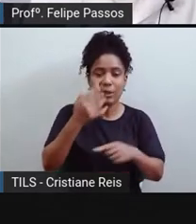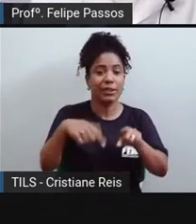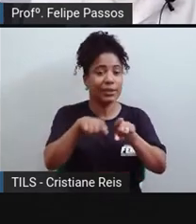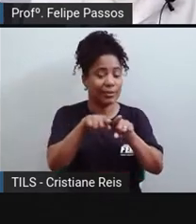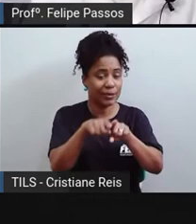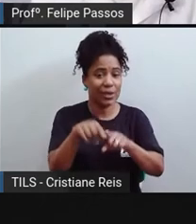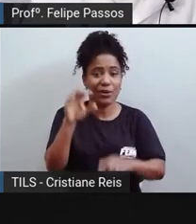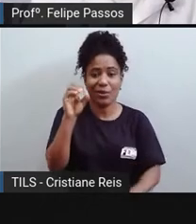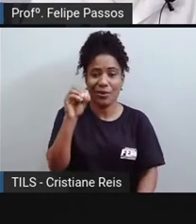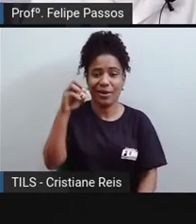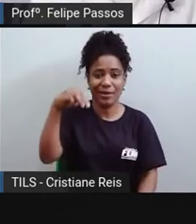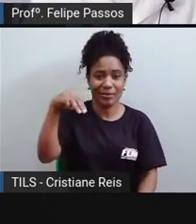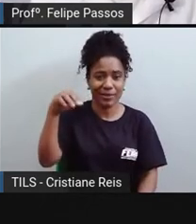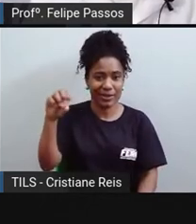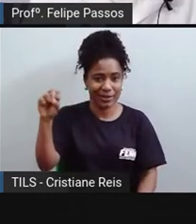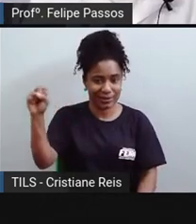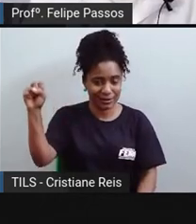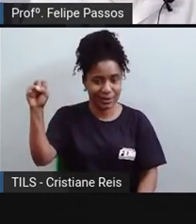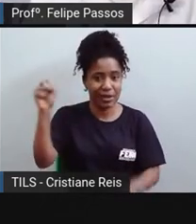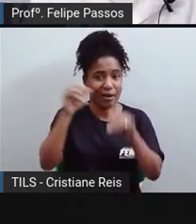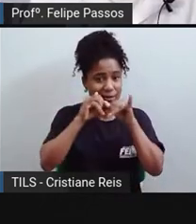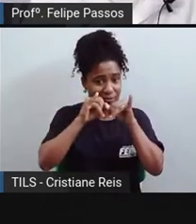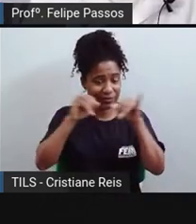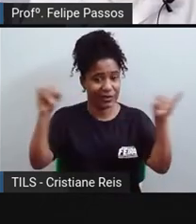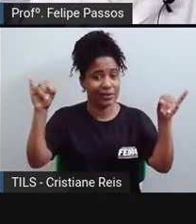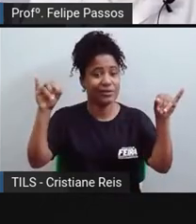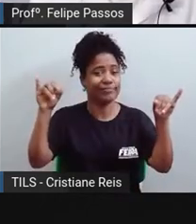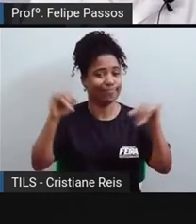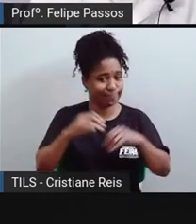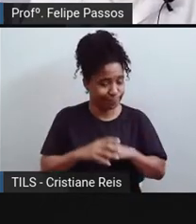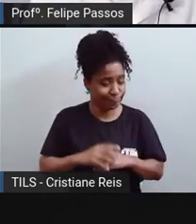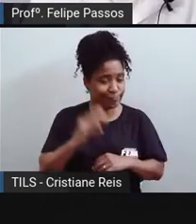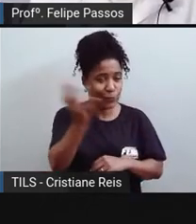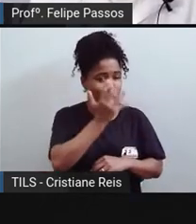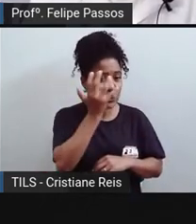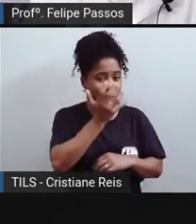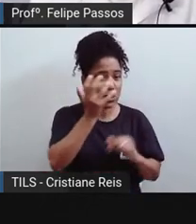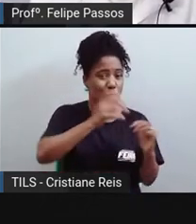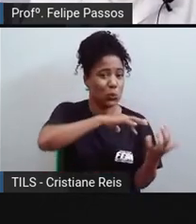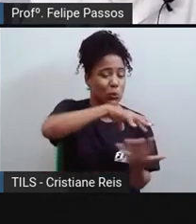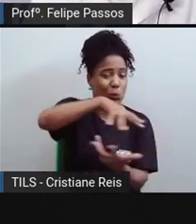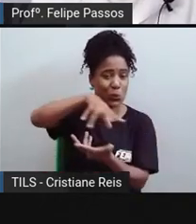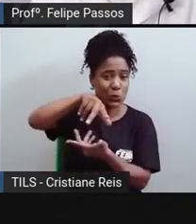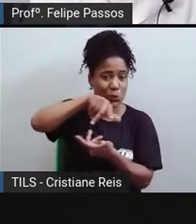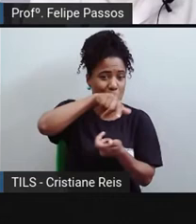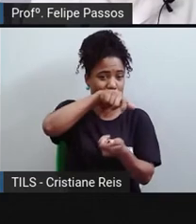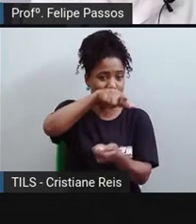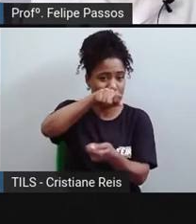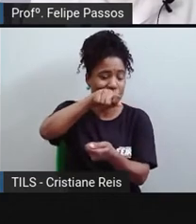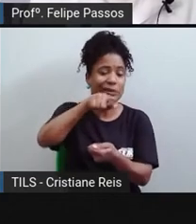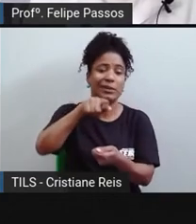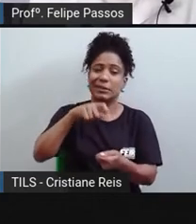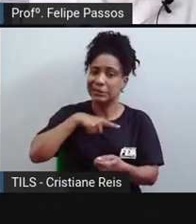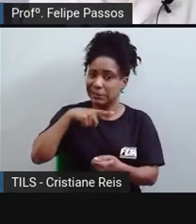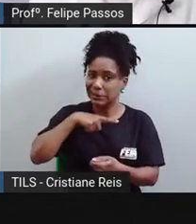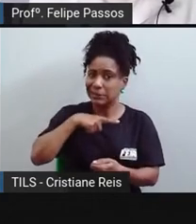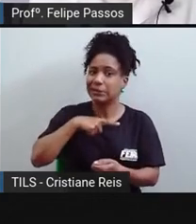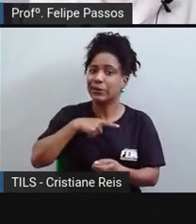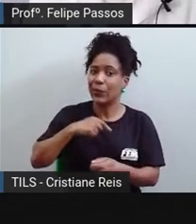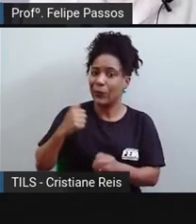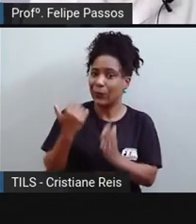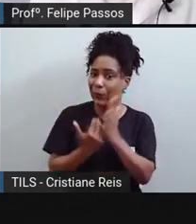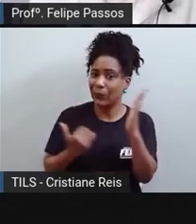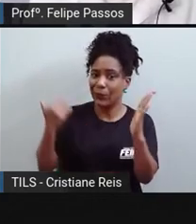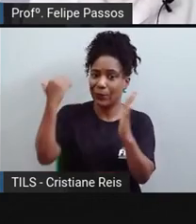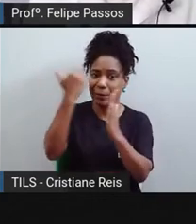que os dados são alarmantes em relação à poluição. Segundo a OMS, 92% de todas as pessoas do planeta